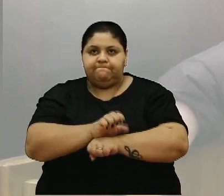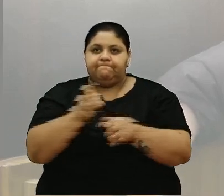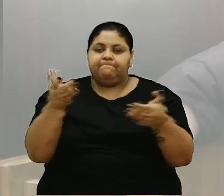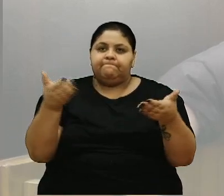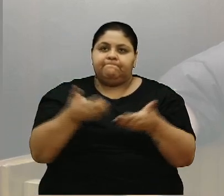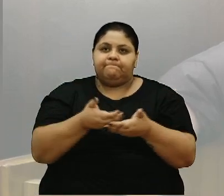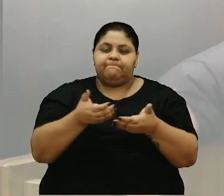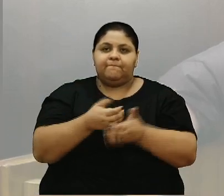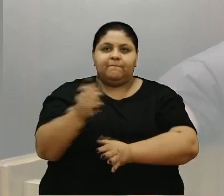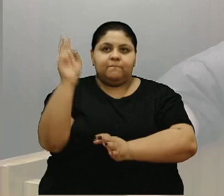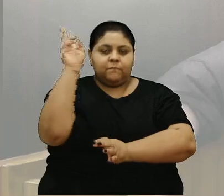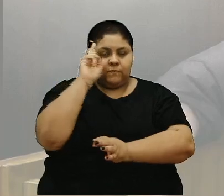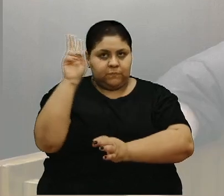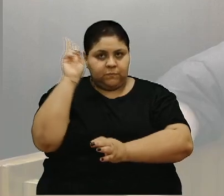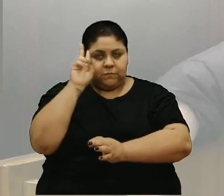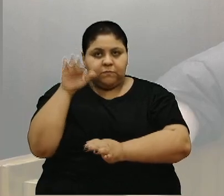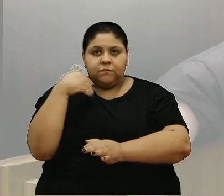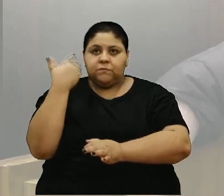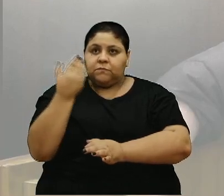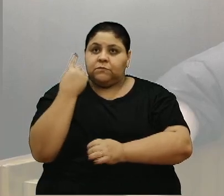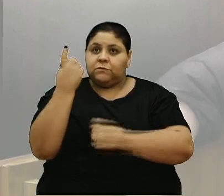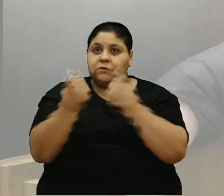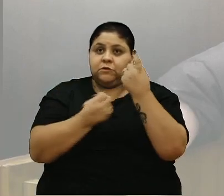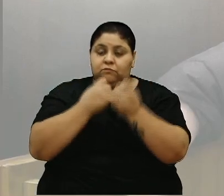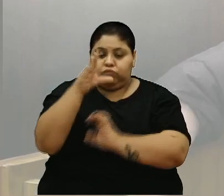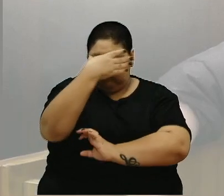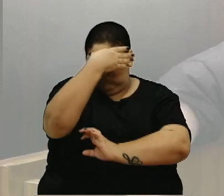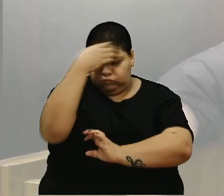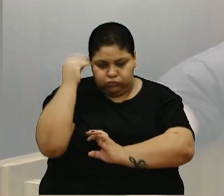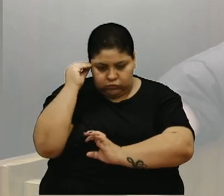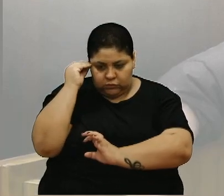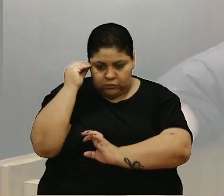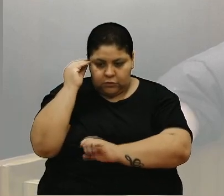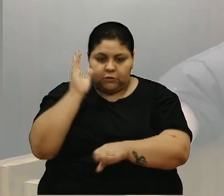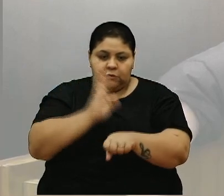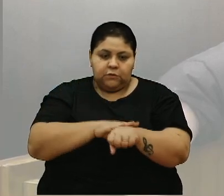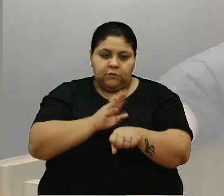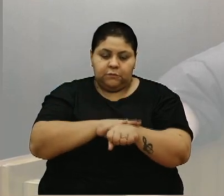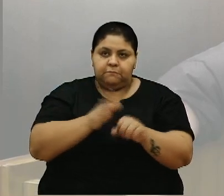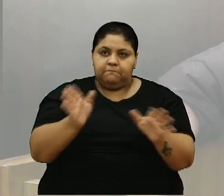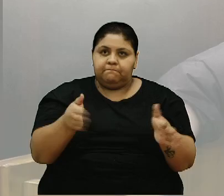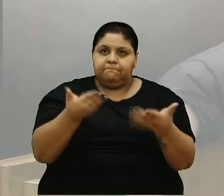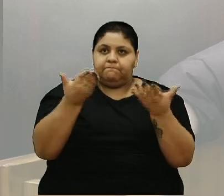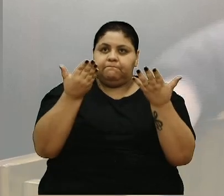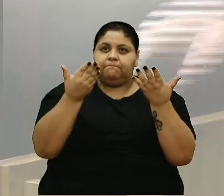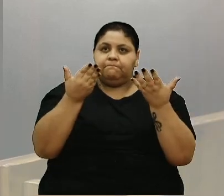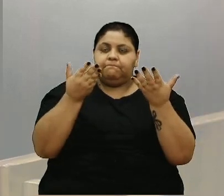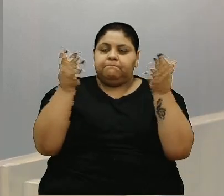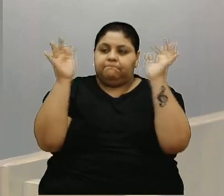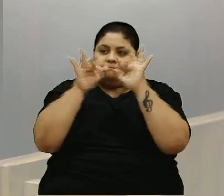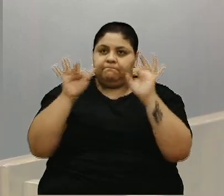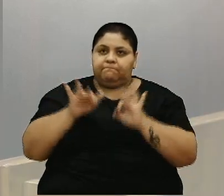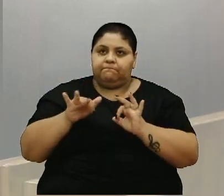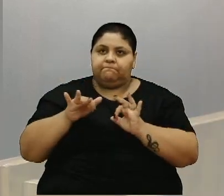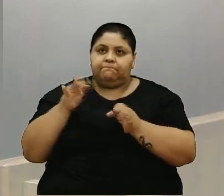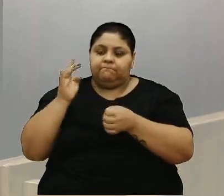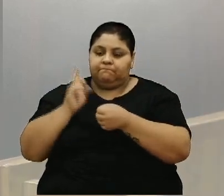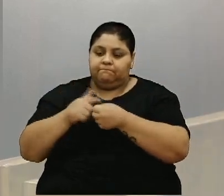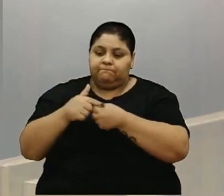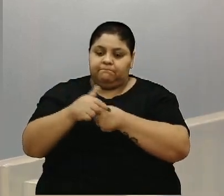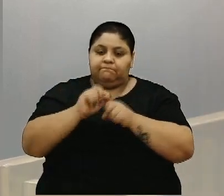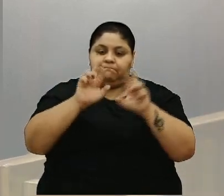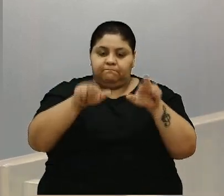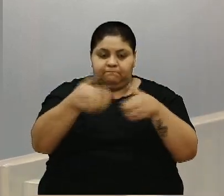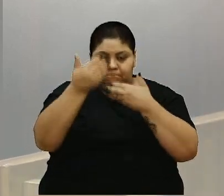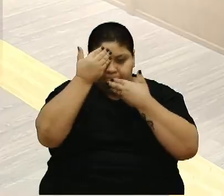uma lembrança talvez para alguns que foram esquecidos nesse momento de comemoração e nesse momento de grande alegria para a cidade e para a região.